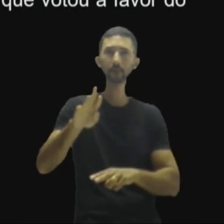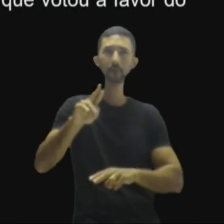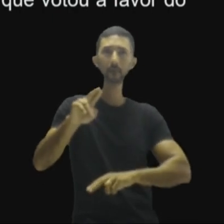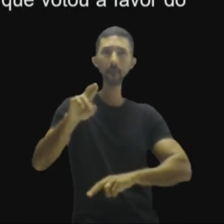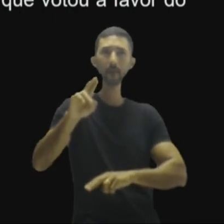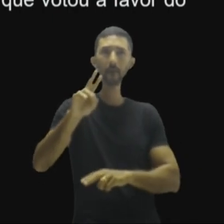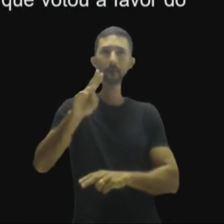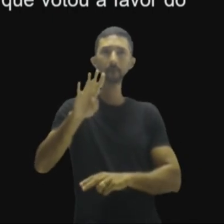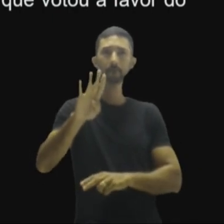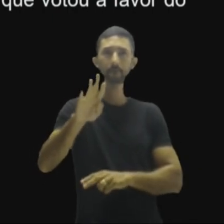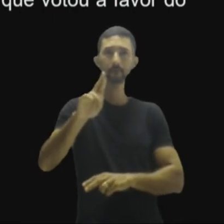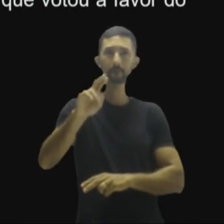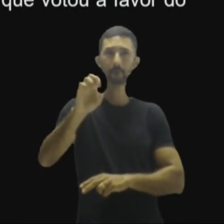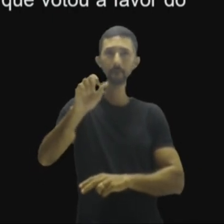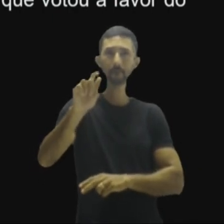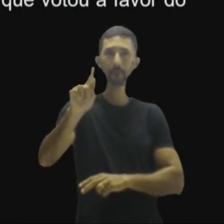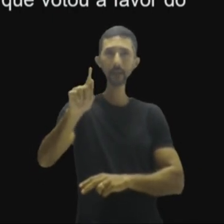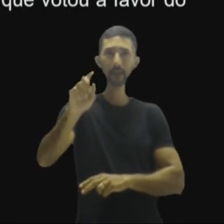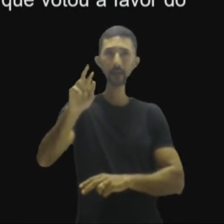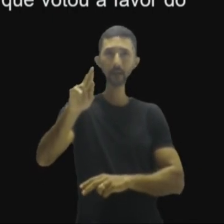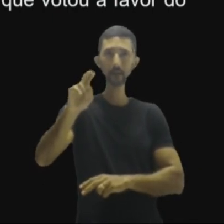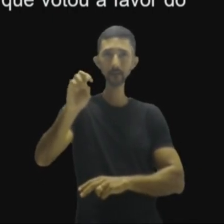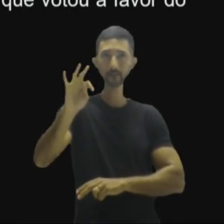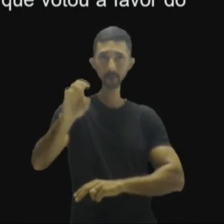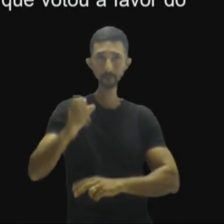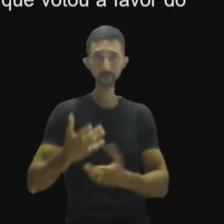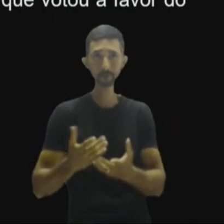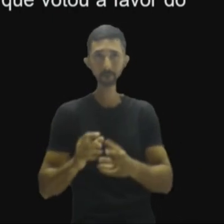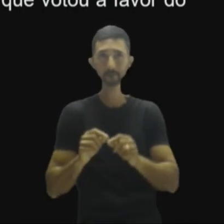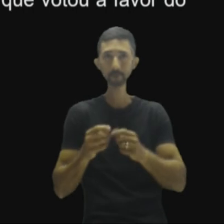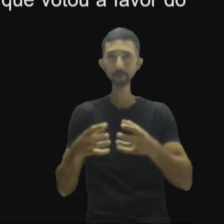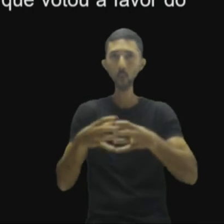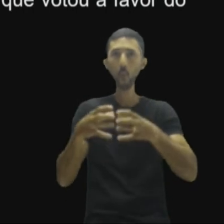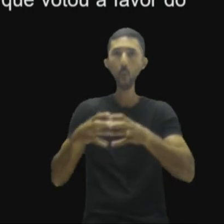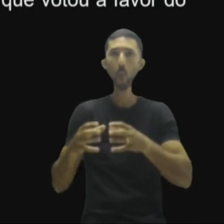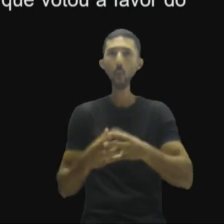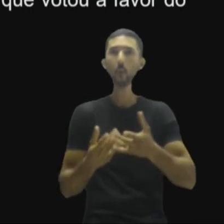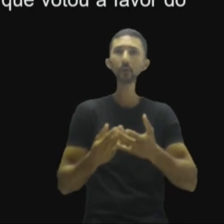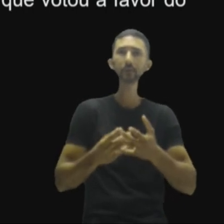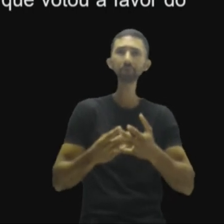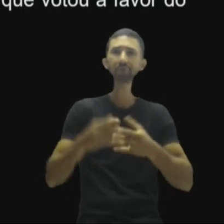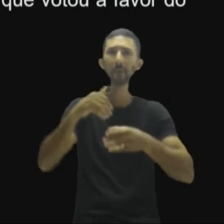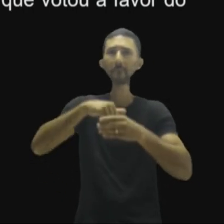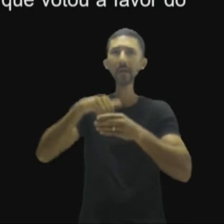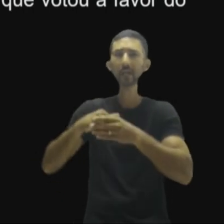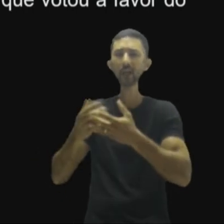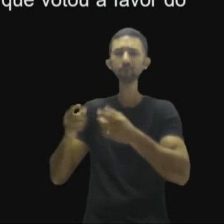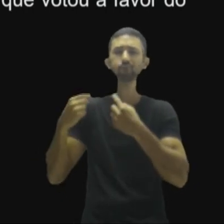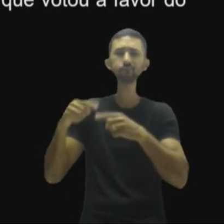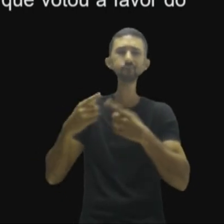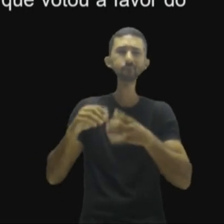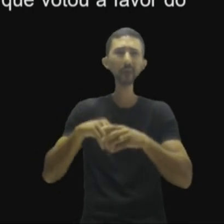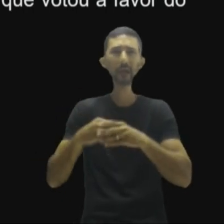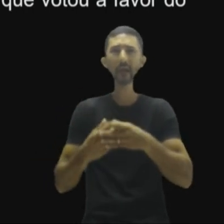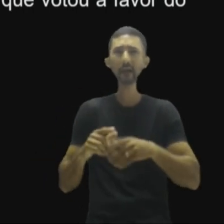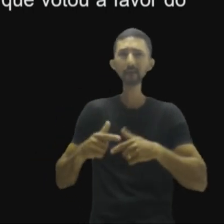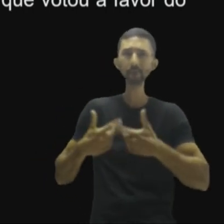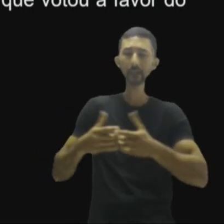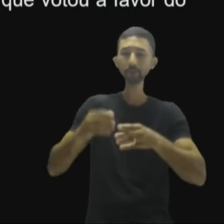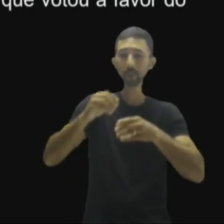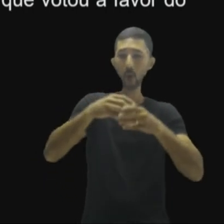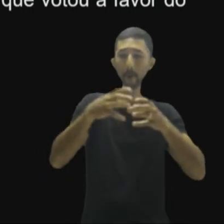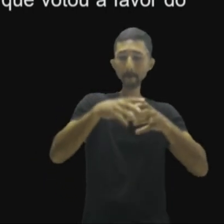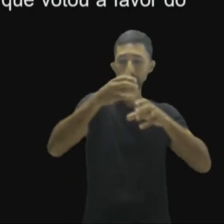e Ragget, que seria arrependimento. São eleitores que se dizem enganados pelas promessas da campanha em defesa da